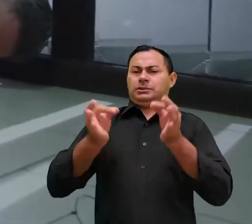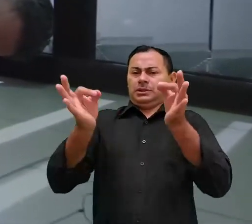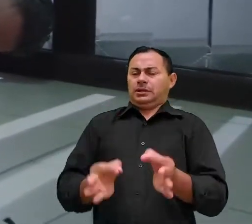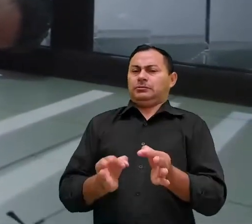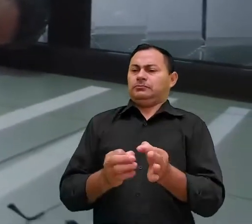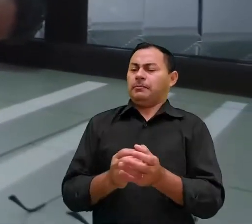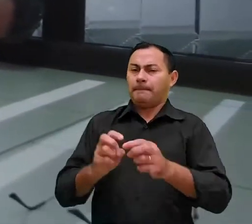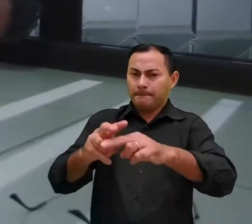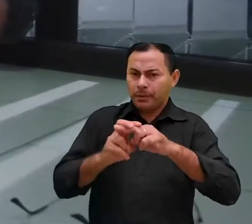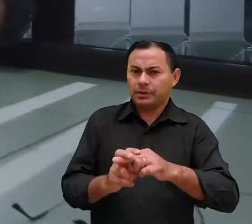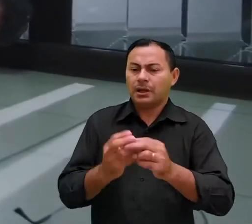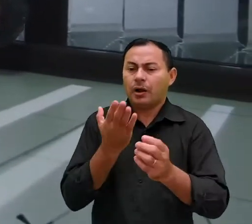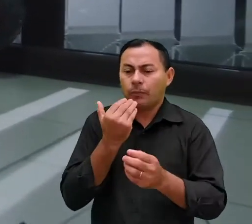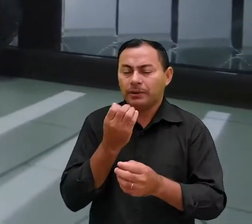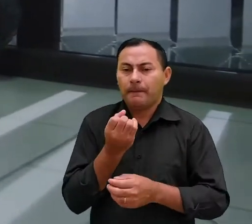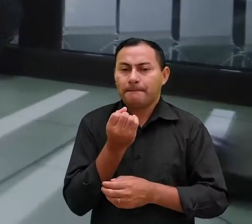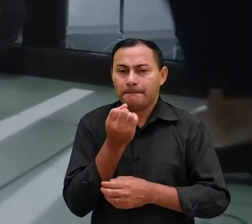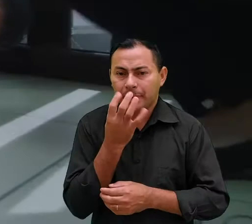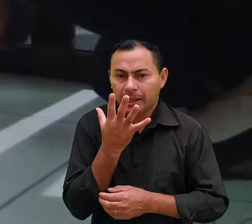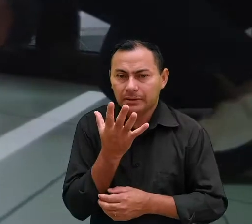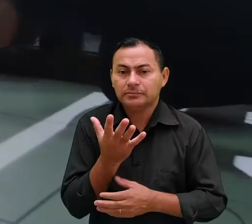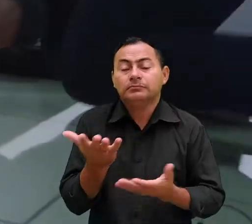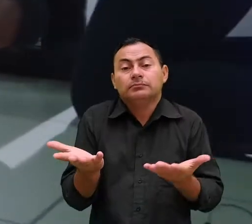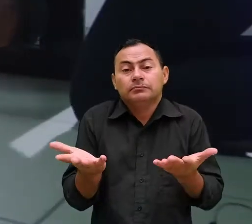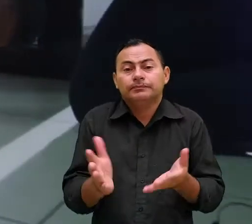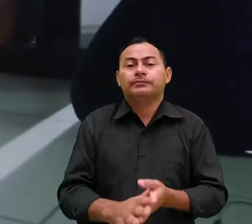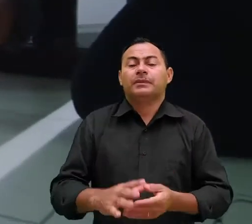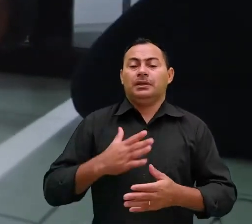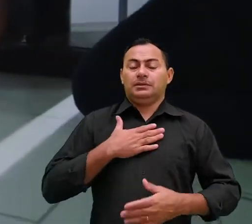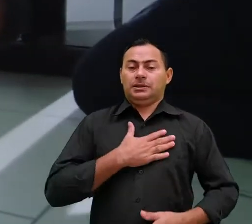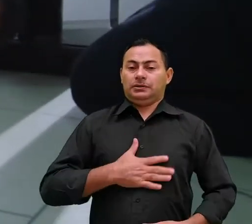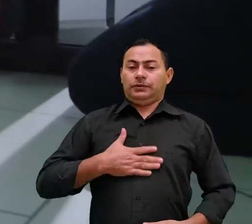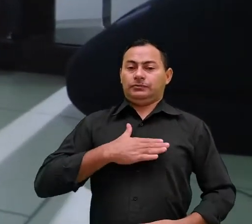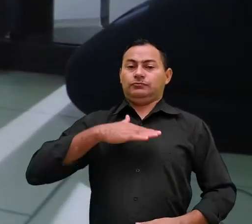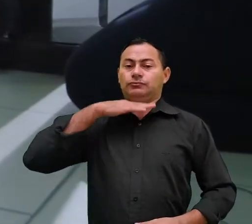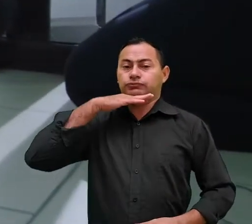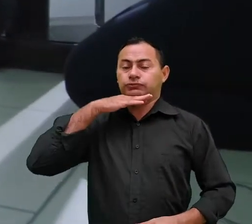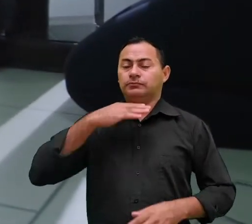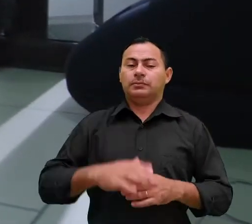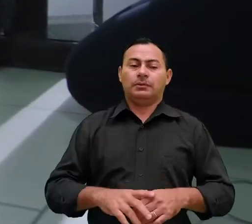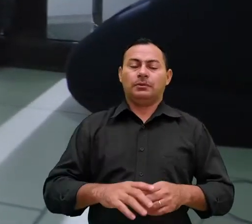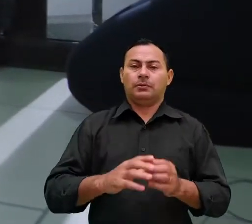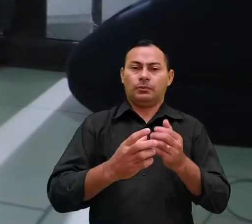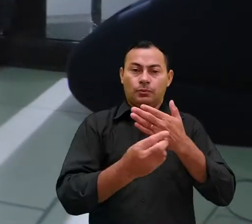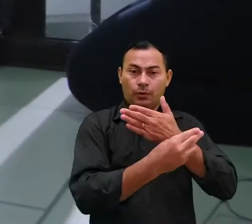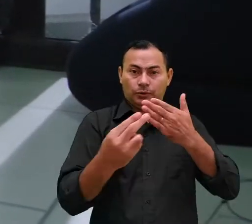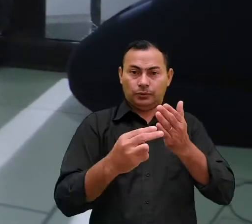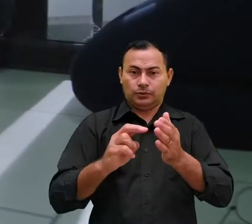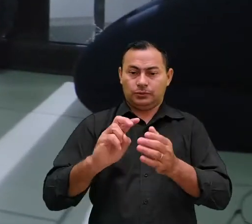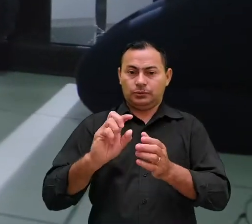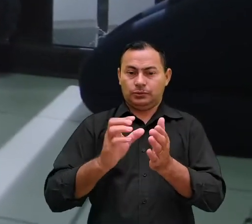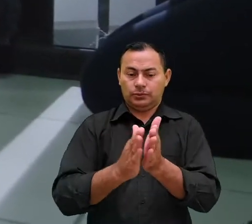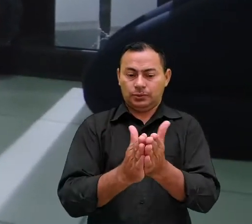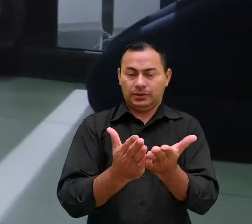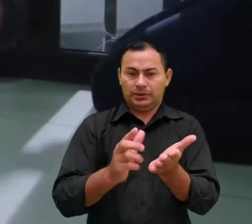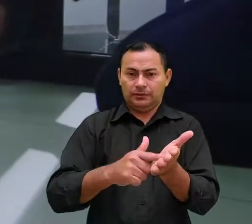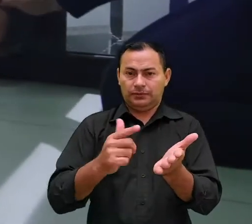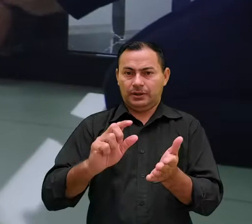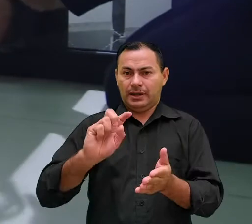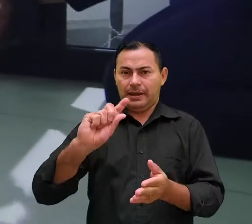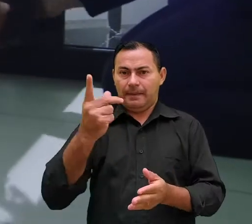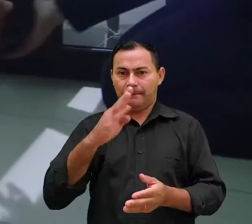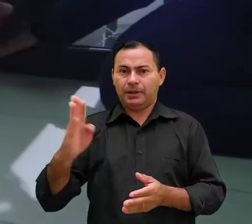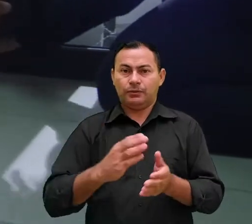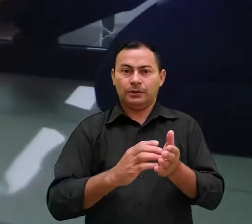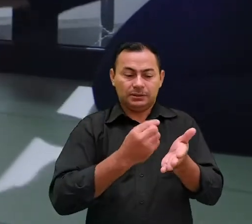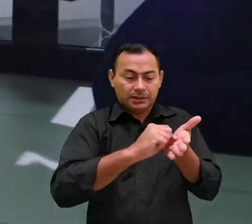em ordem e por isso a comida lhes fez bem e as satisfez o autor de Hebreus descreveu no capítulo 4